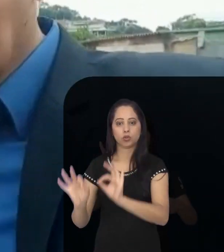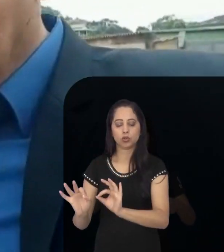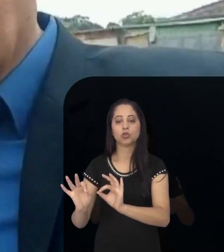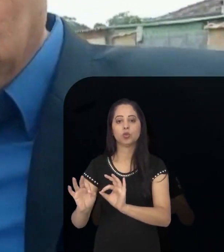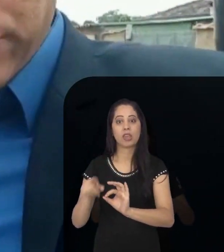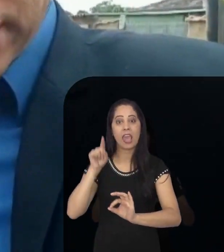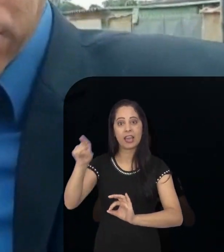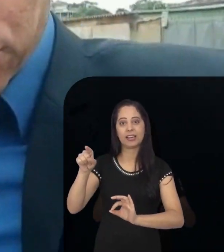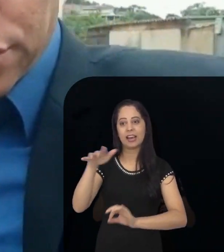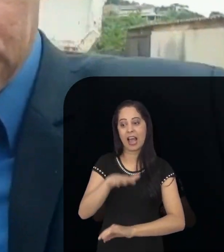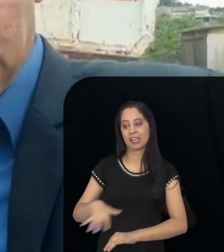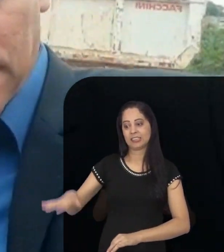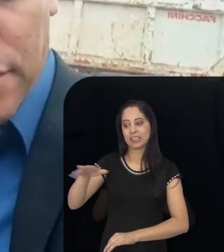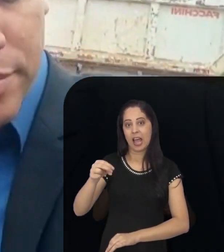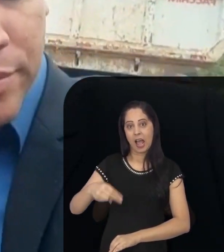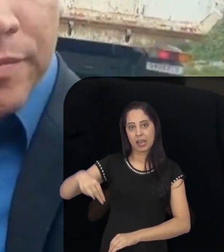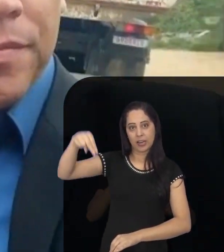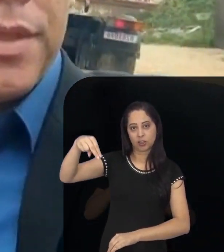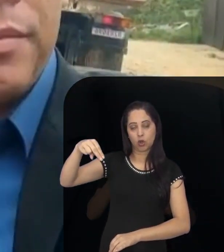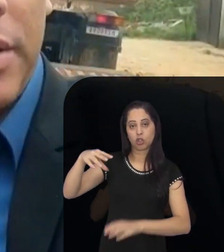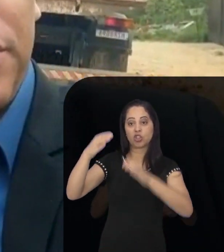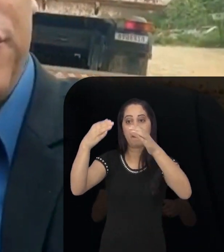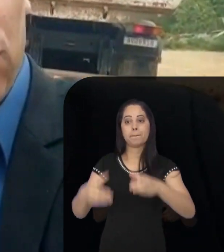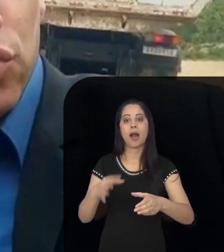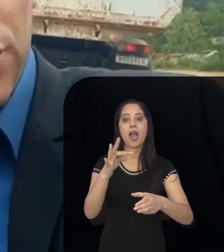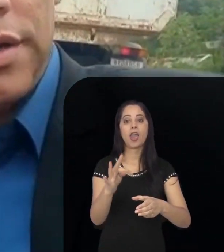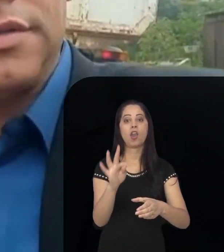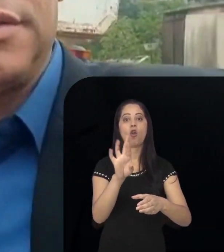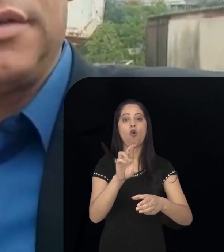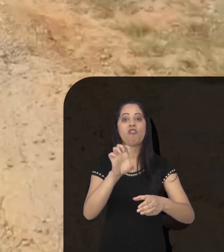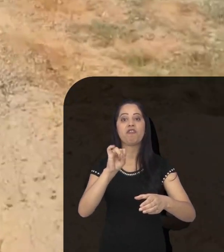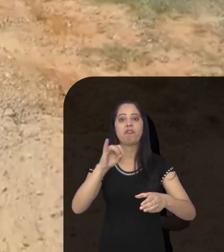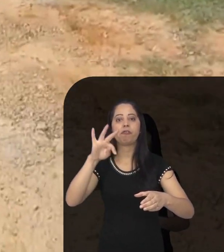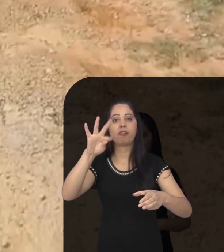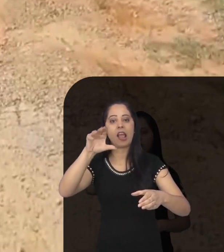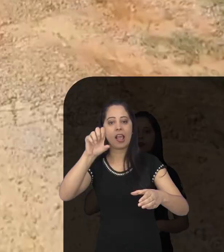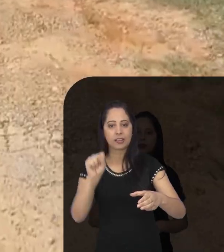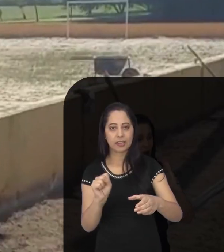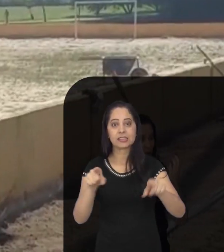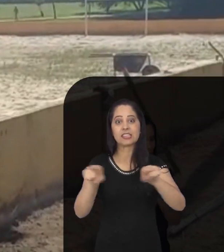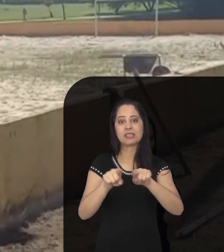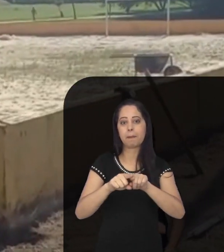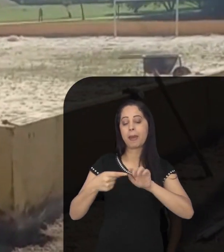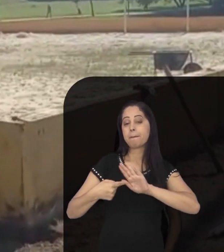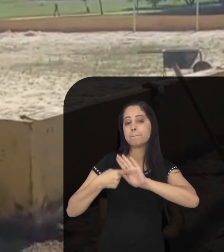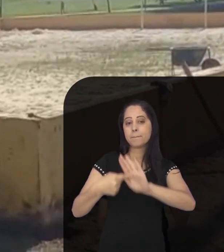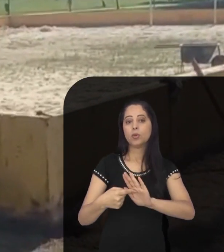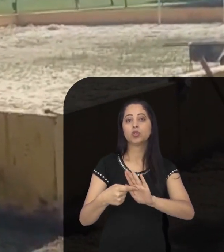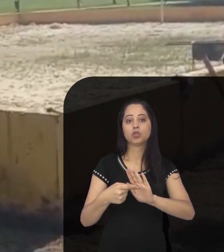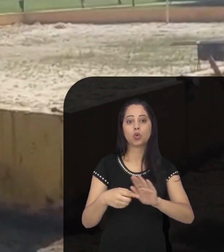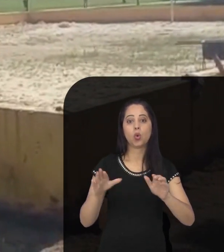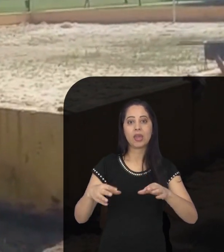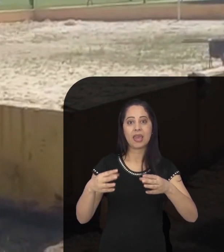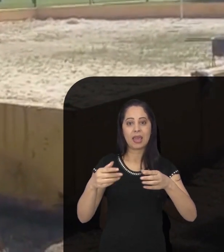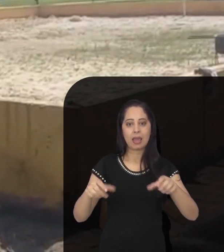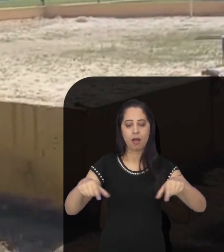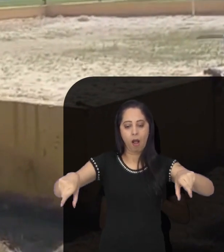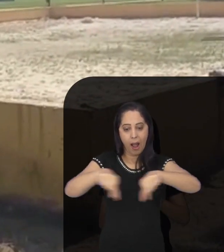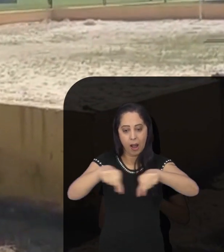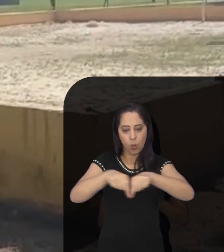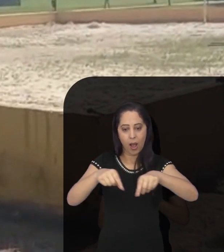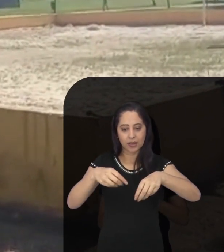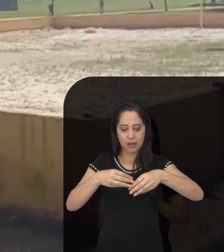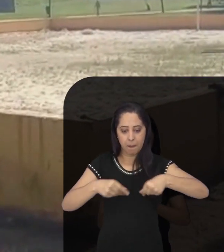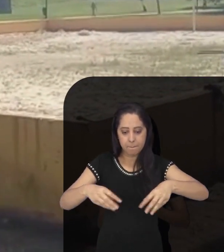no qual acompanhou uma obra de manutenção no bairro dos Freitas, para melhoria na infraestrutura. Chagas também mencionou a troca de